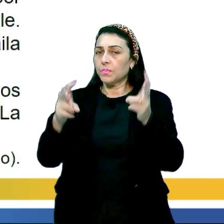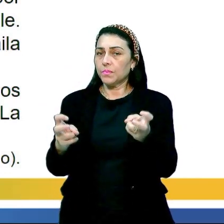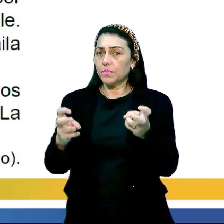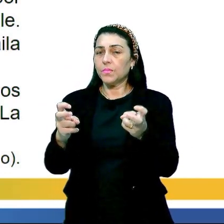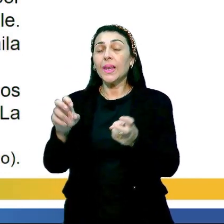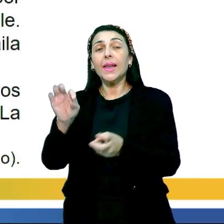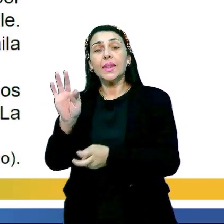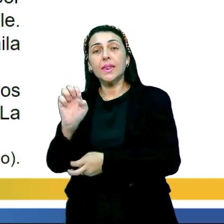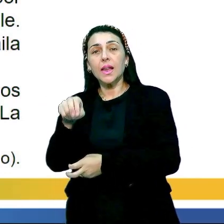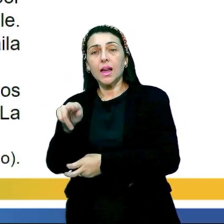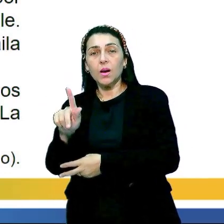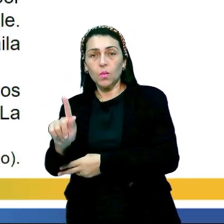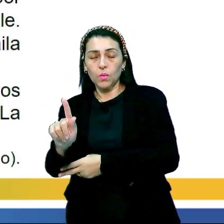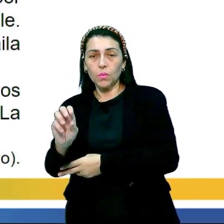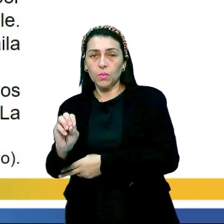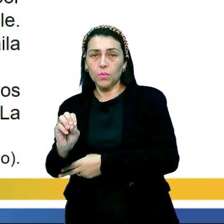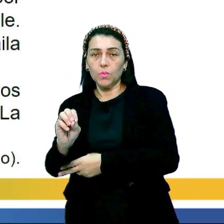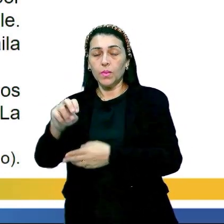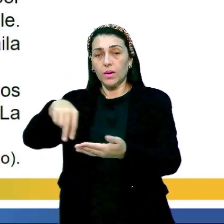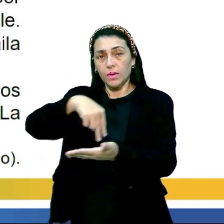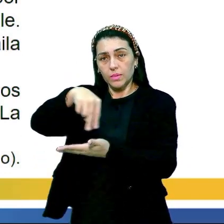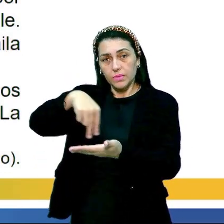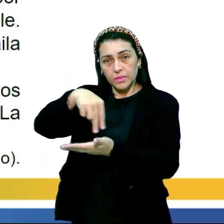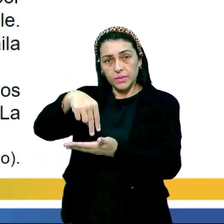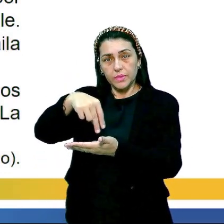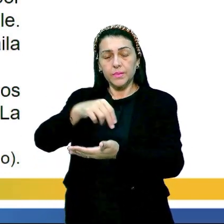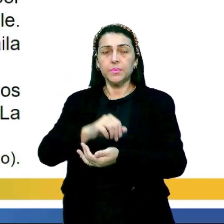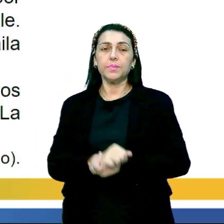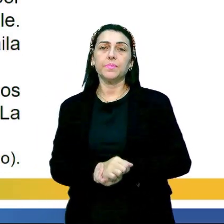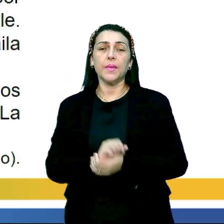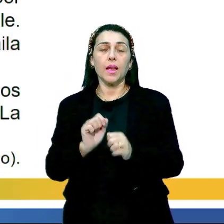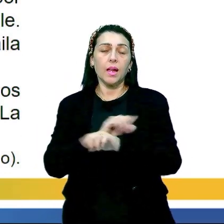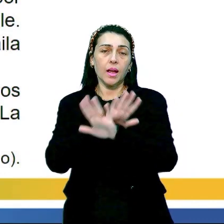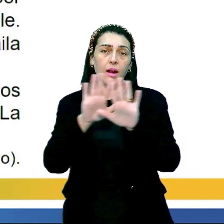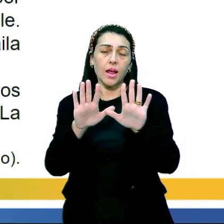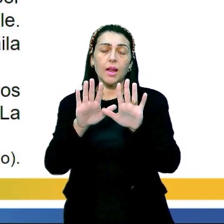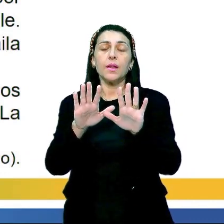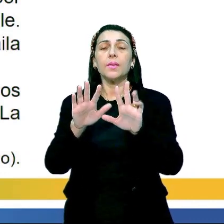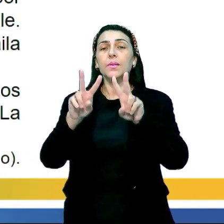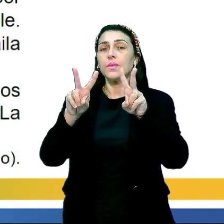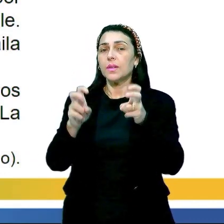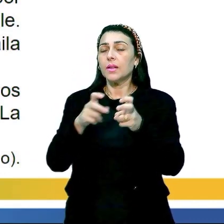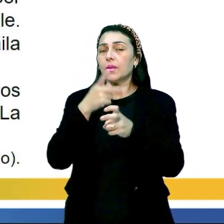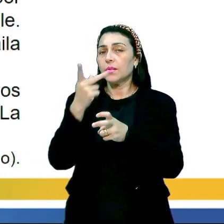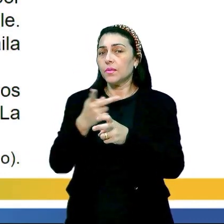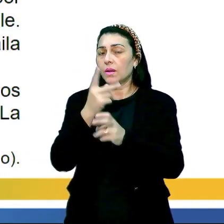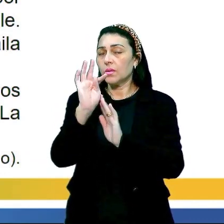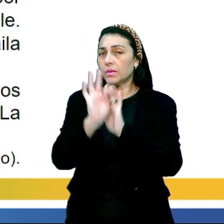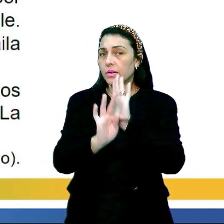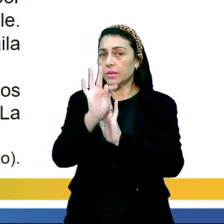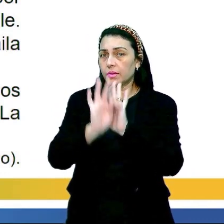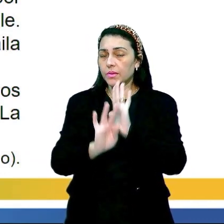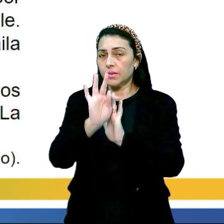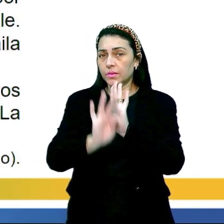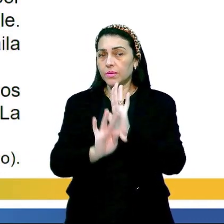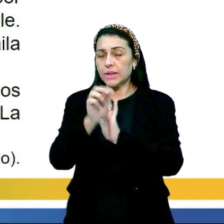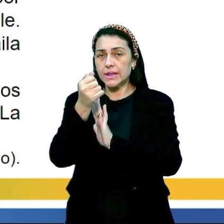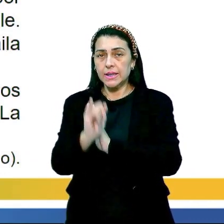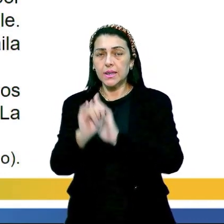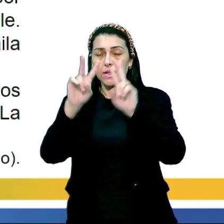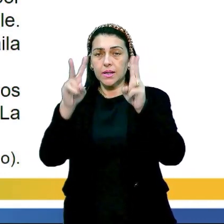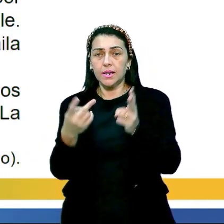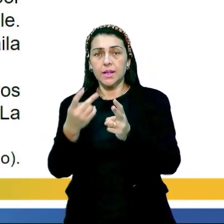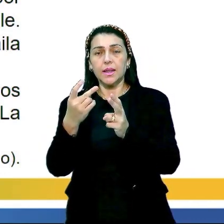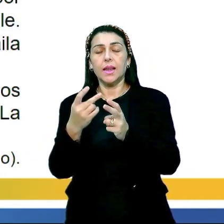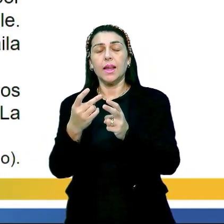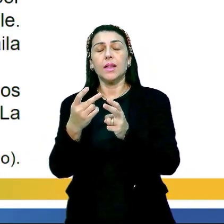El Tango, ou seja, o tango. Então, claro que o título diz muito sobre o texto, né? Se o título é